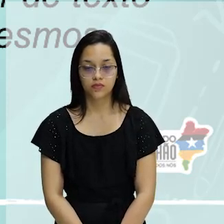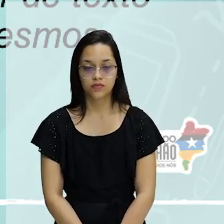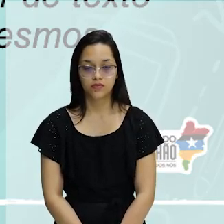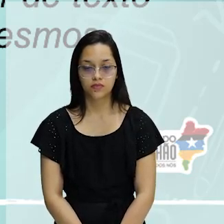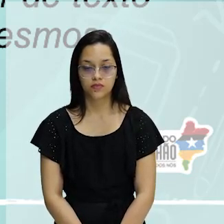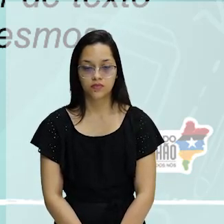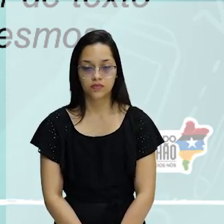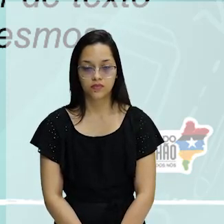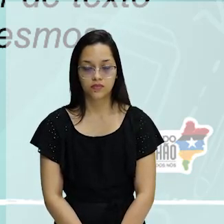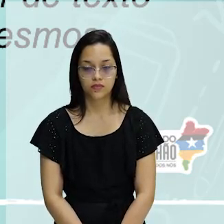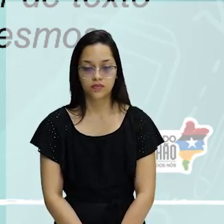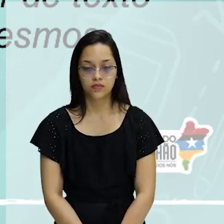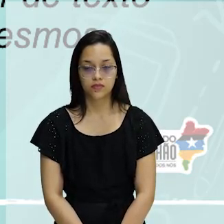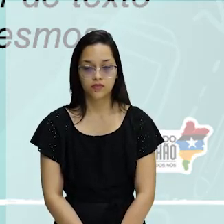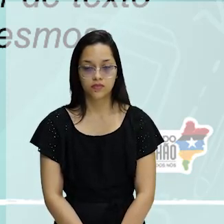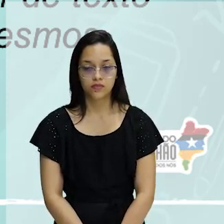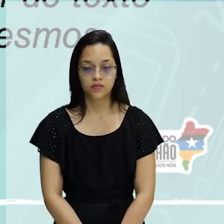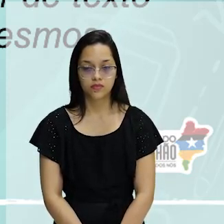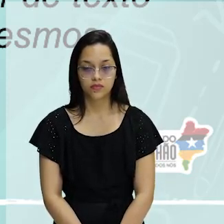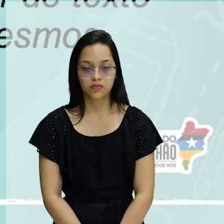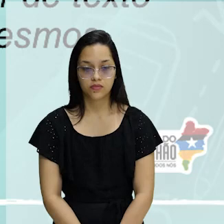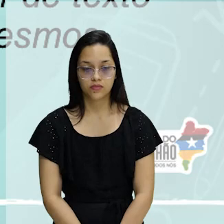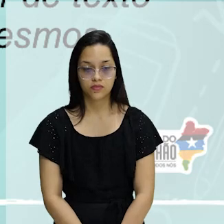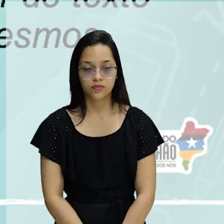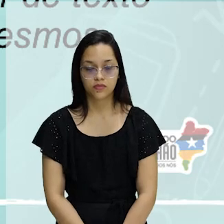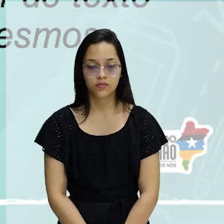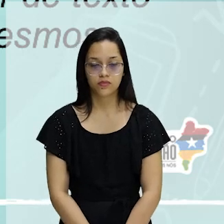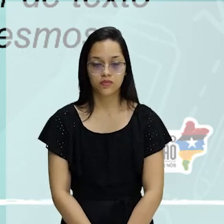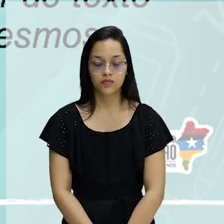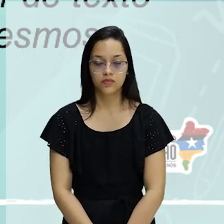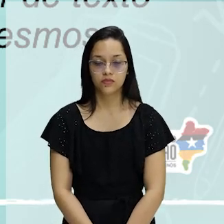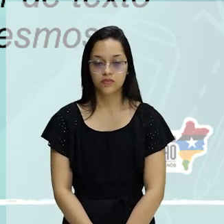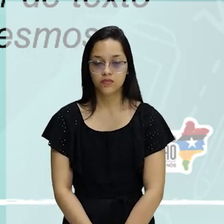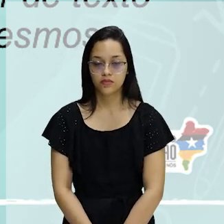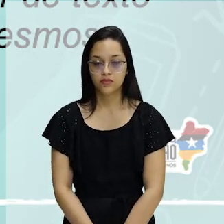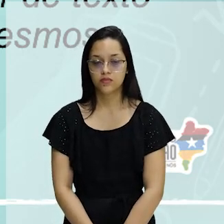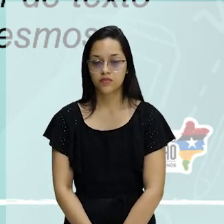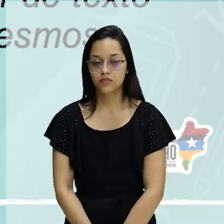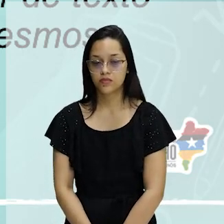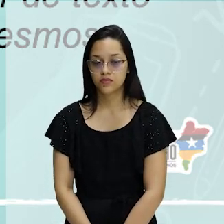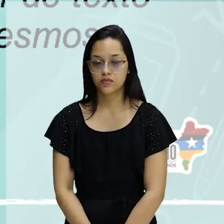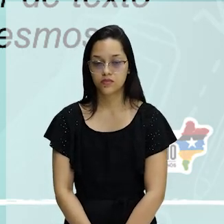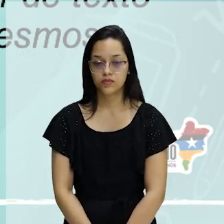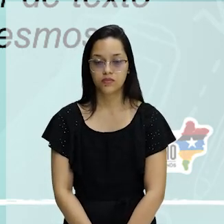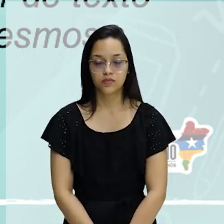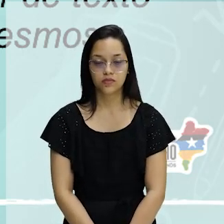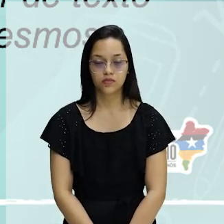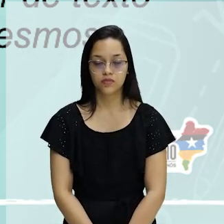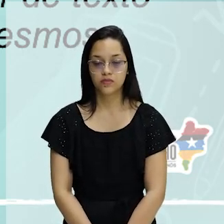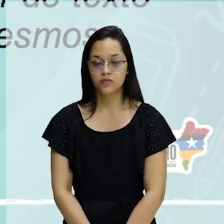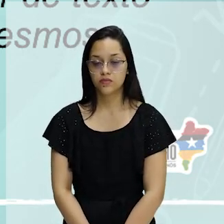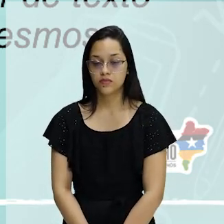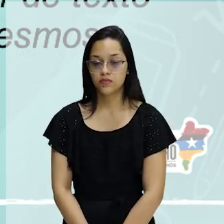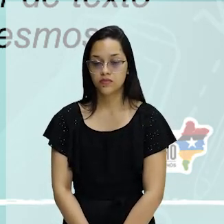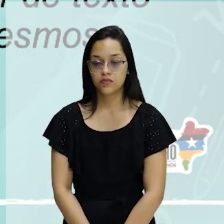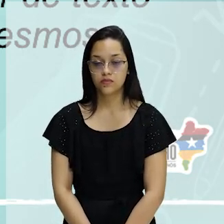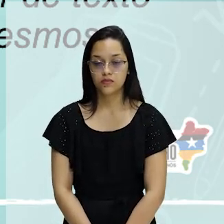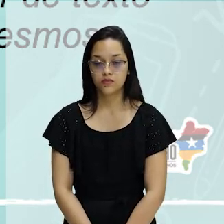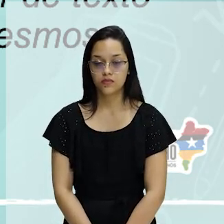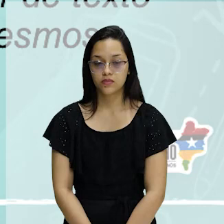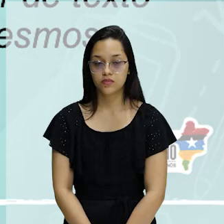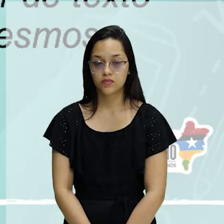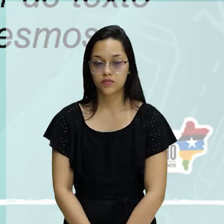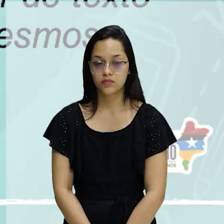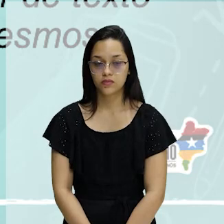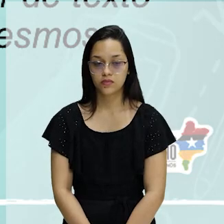oferece uma multiplicidade de caminhos a seguir, podendo ainda o leitor incorporar seus caminhos e suas